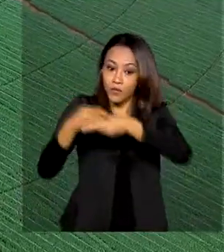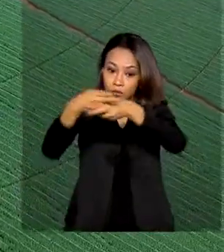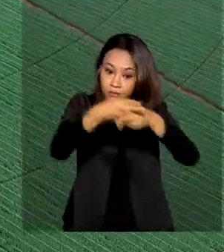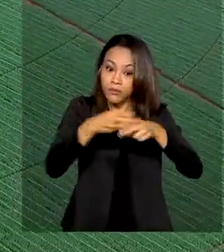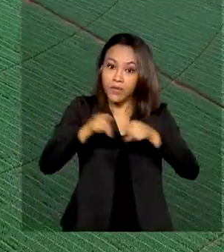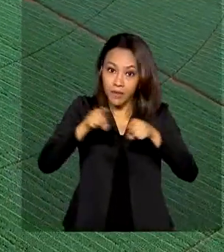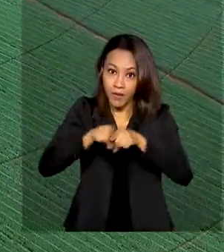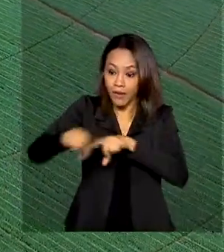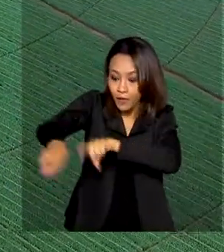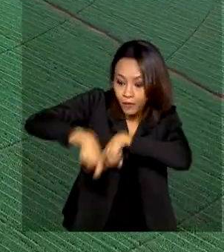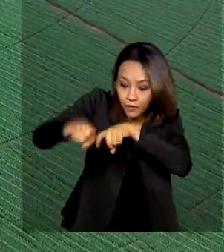agricultura no país.